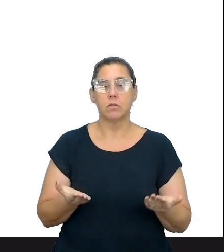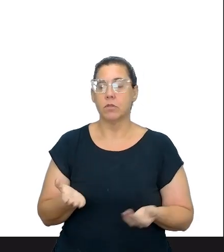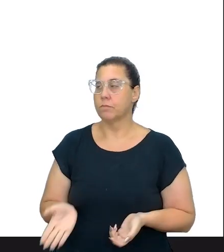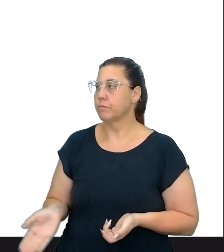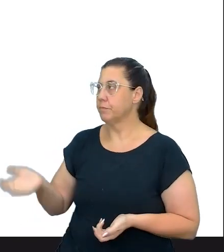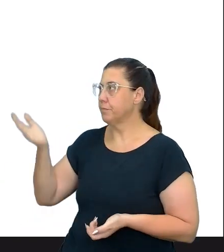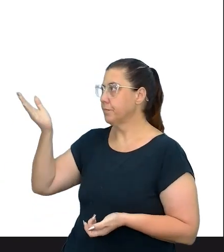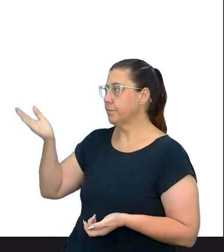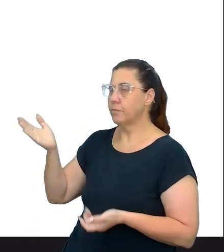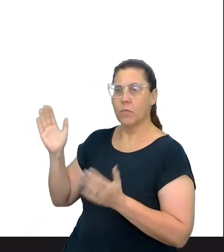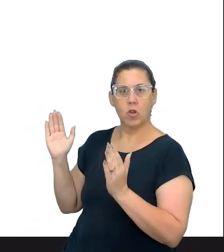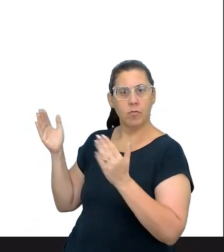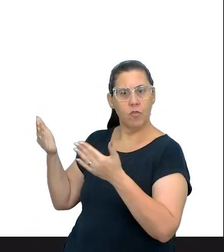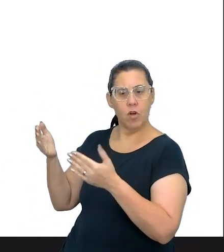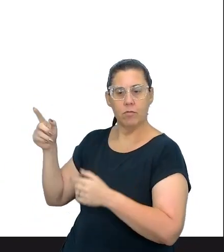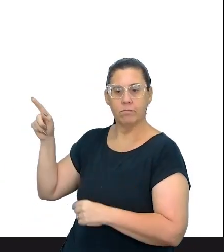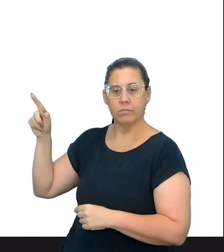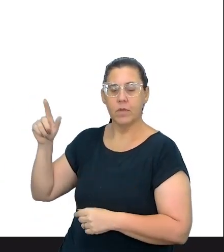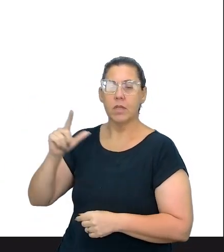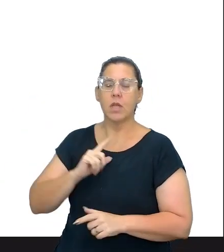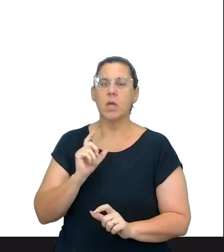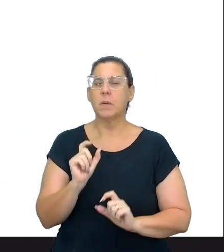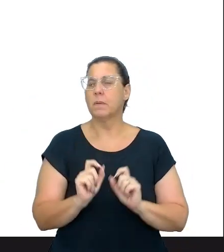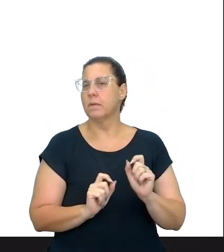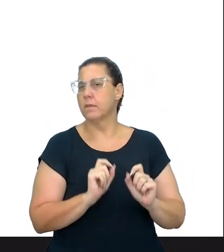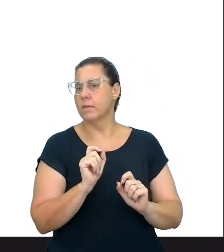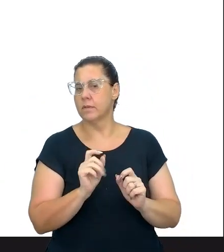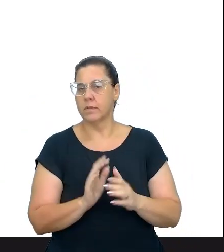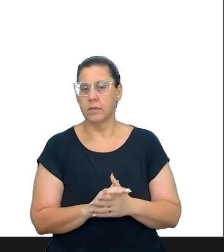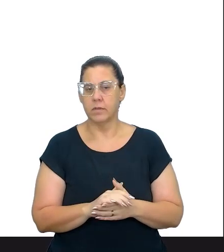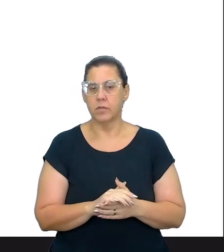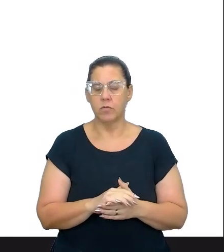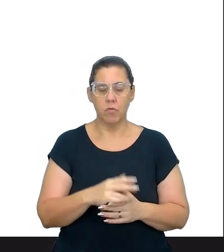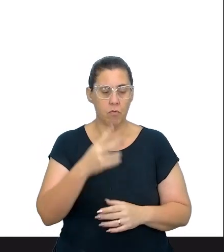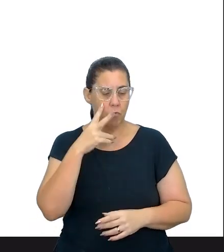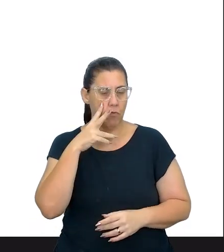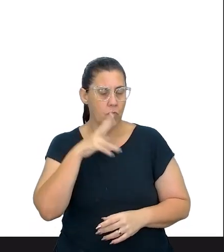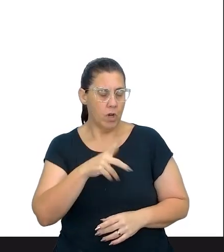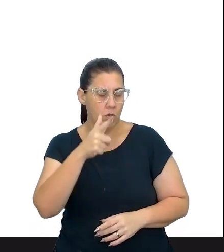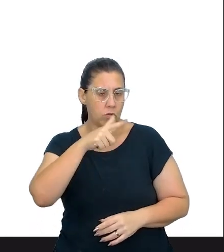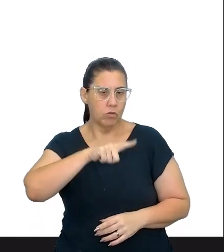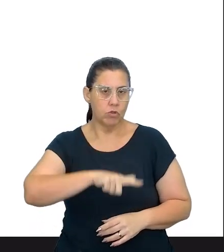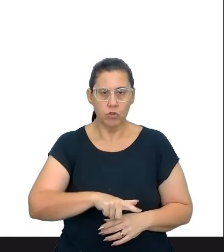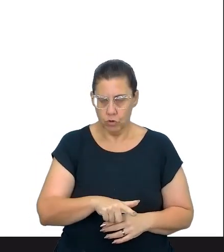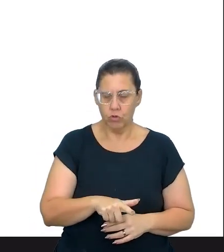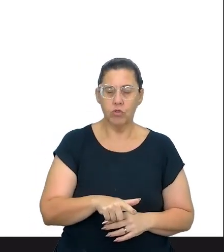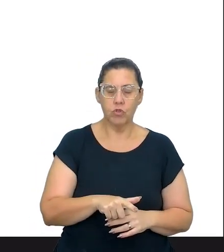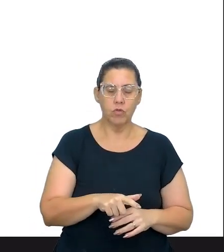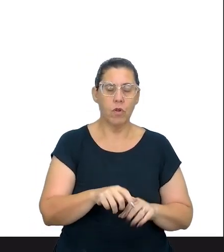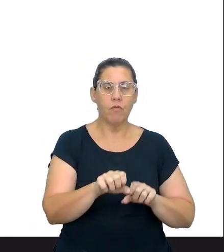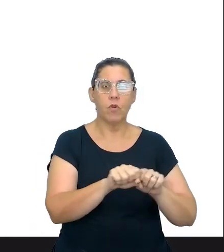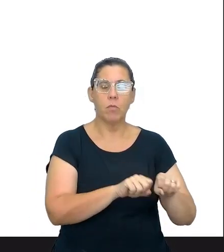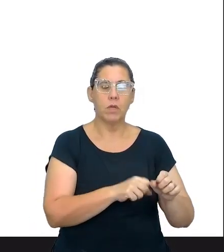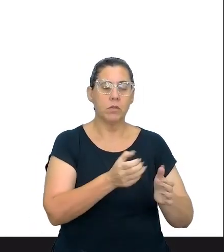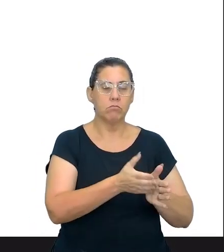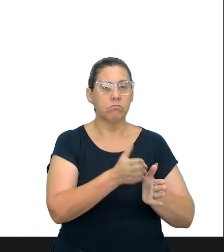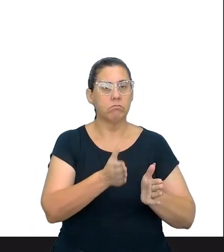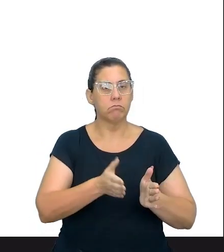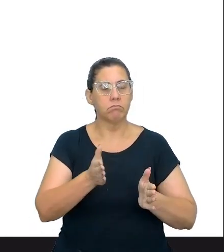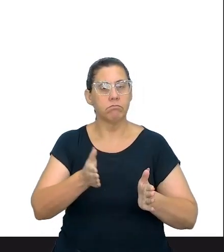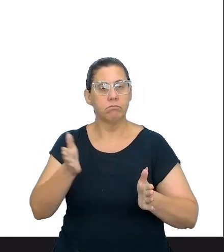para a COC, né? Nós temos o seguinte, revisitando as acepções teóricas da formação de etapa.